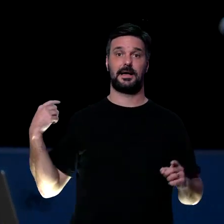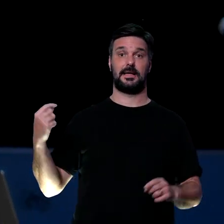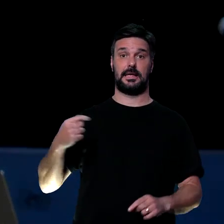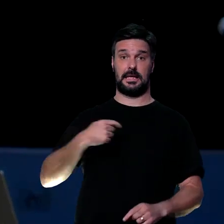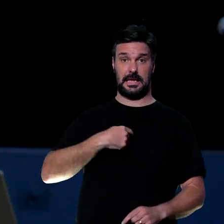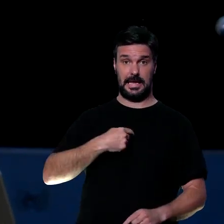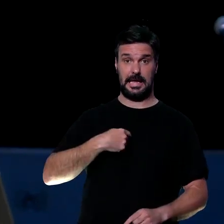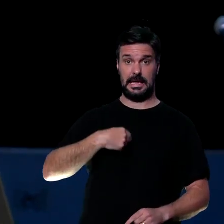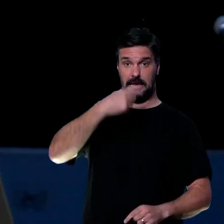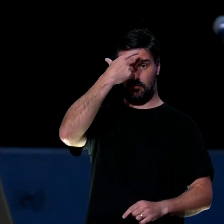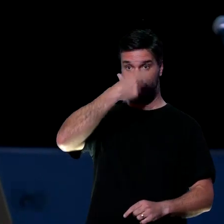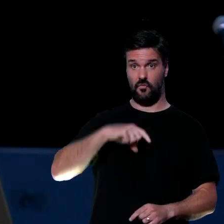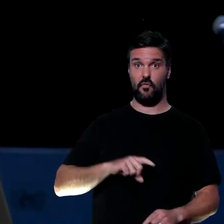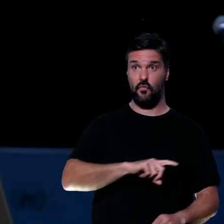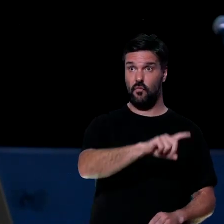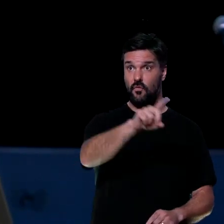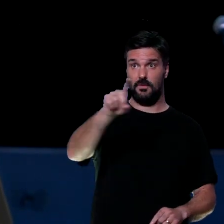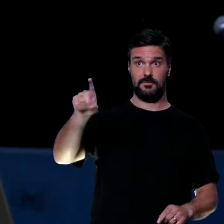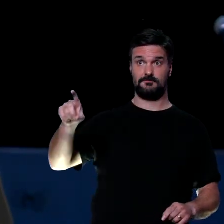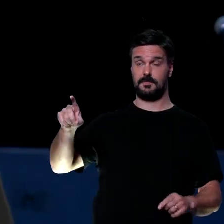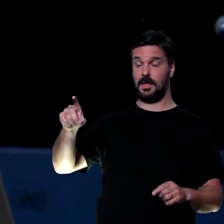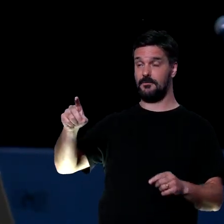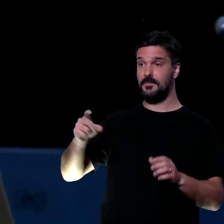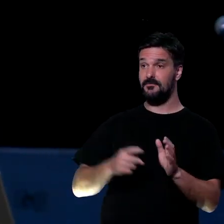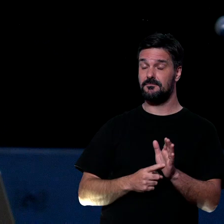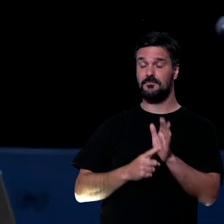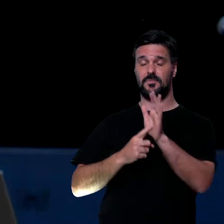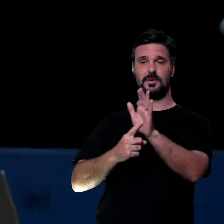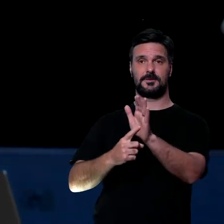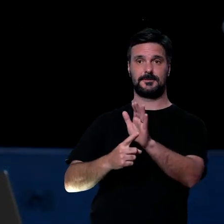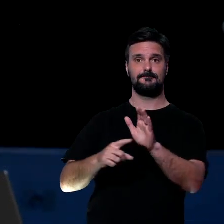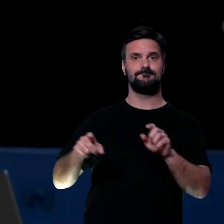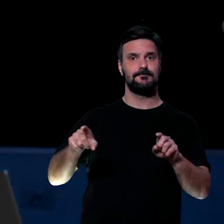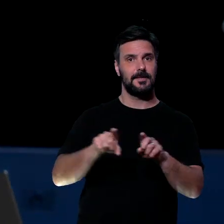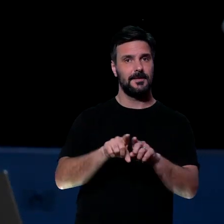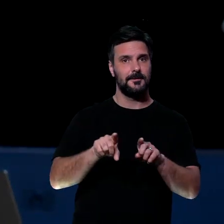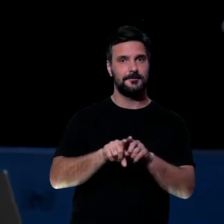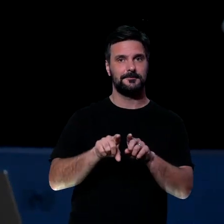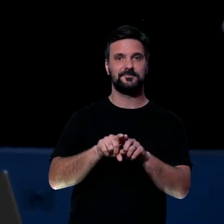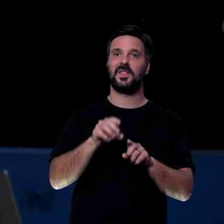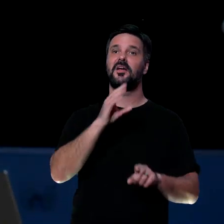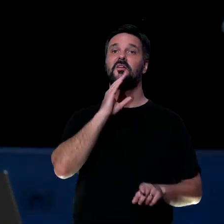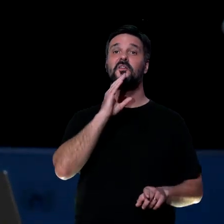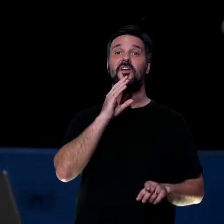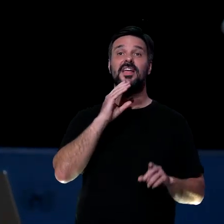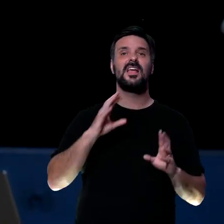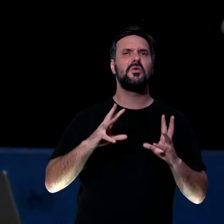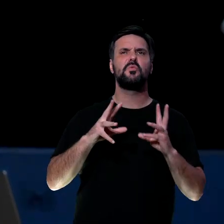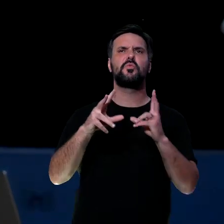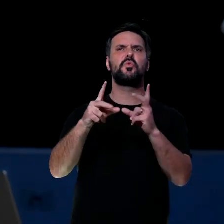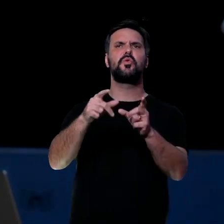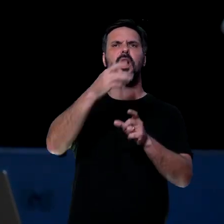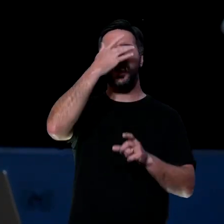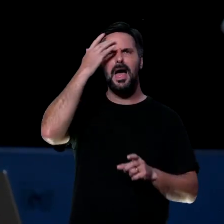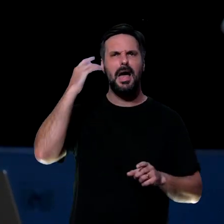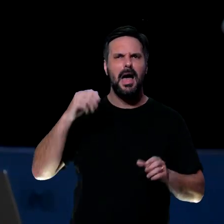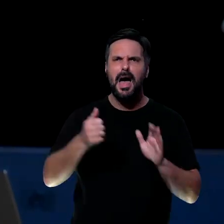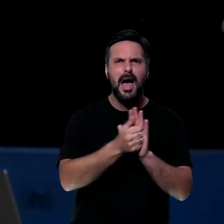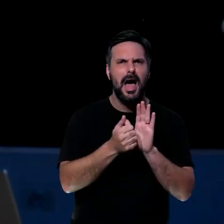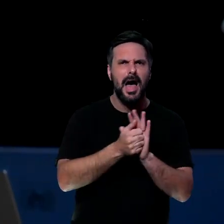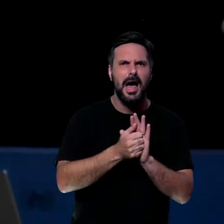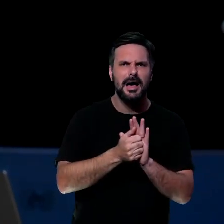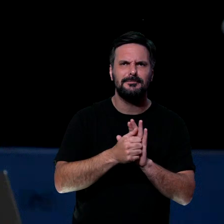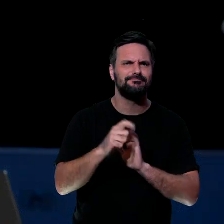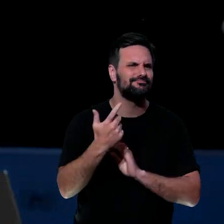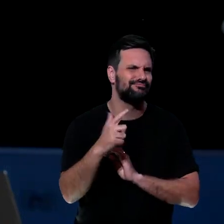meus irmãos. Não consigo conhecer todos. Você não vai conseguir conhecer todo mundo dessa igreja. Mas quem você tiver conexão, quem você